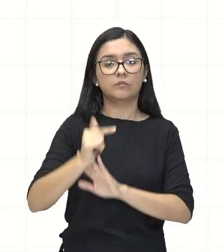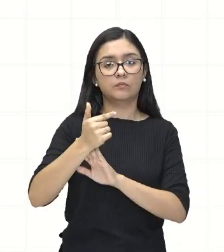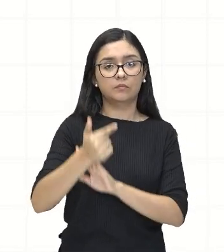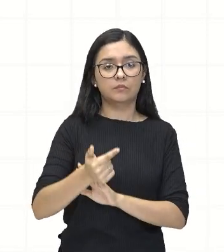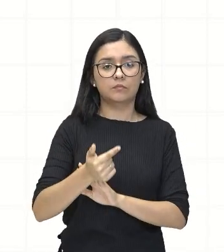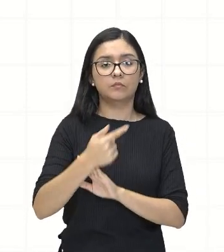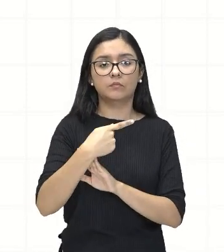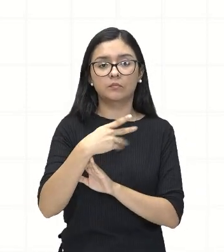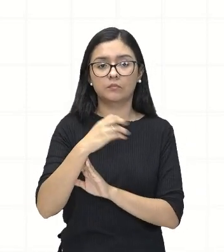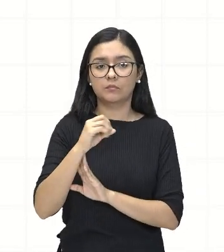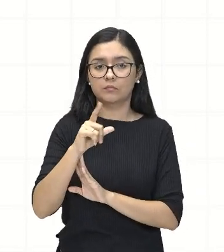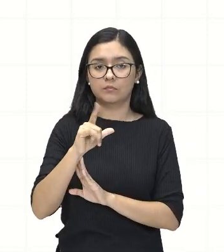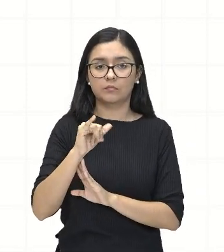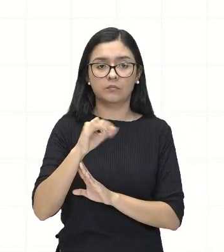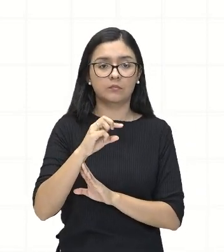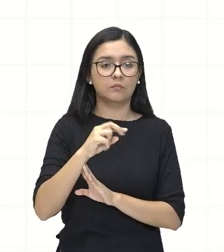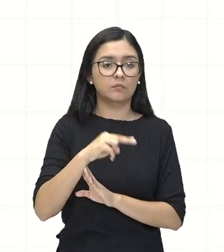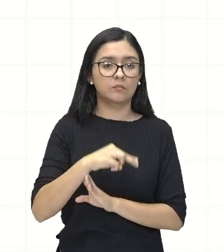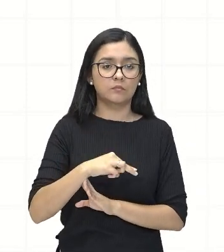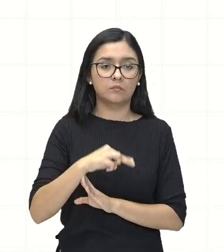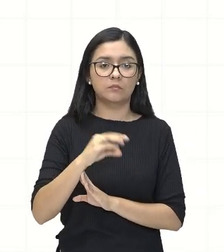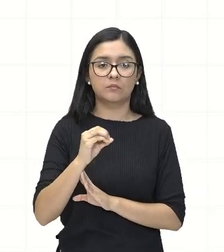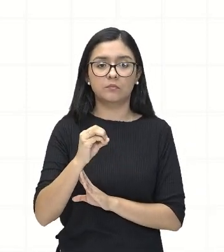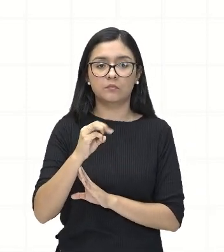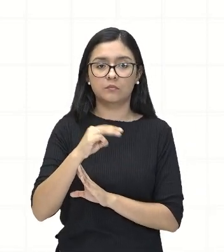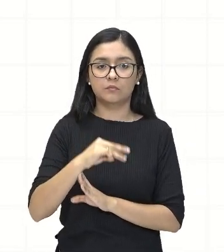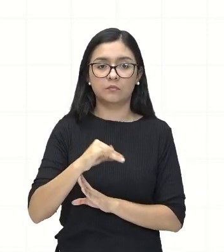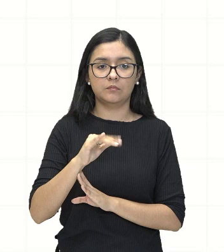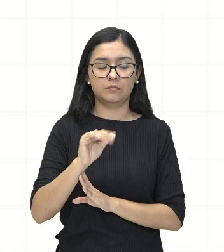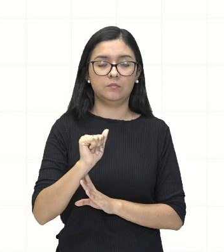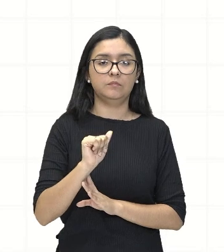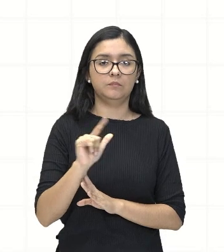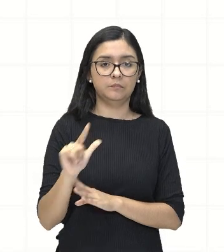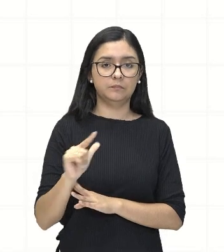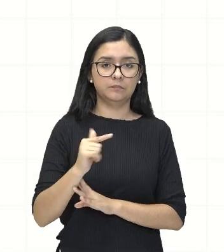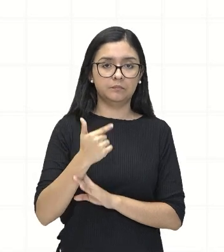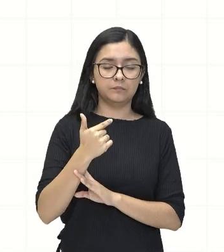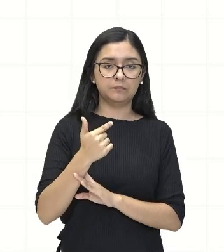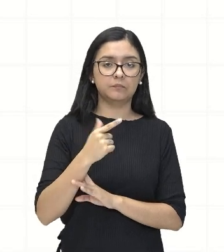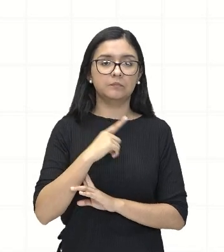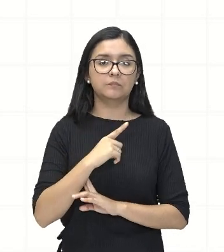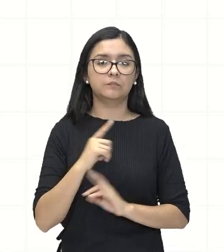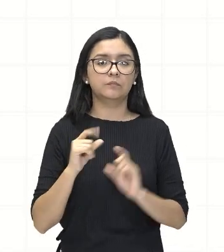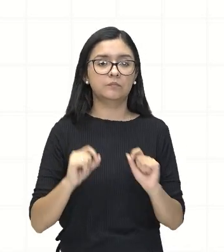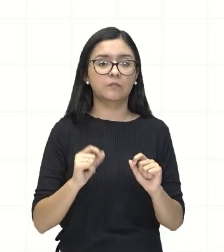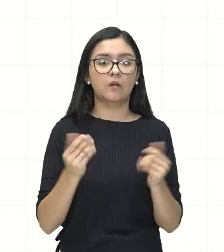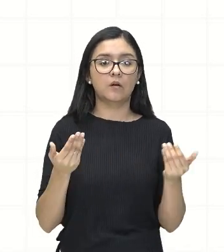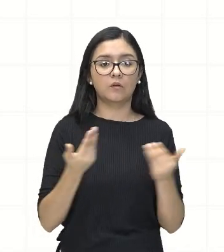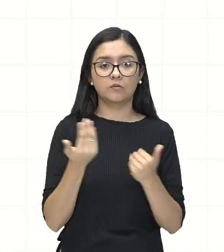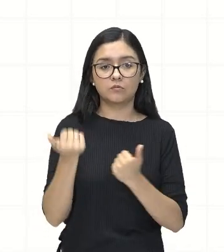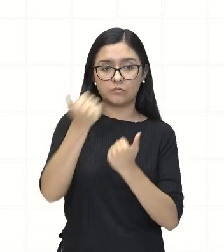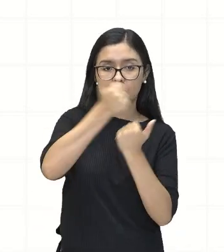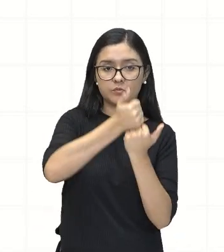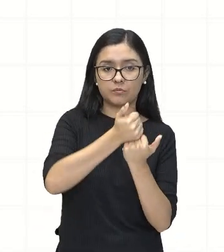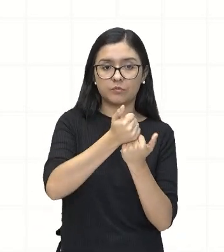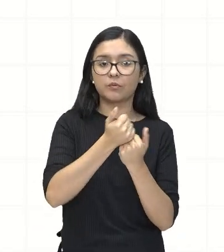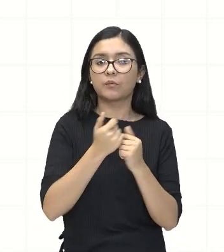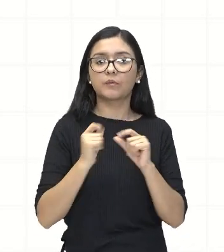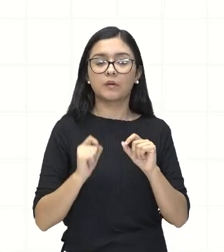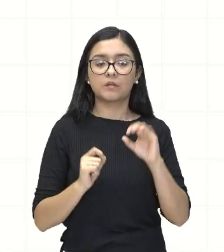polinomial do segundo grau, então, nós vamos substituir por zero,